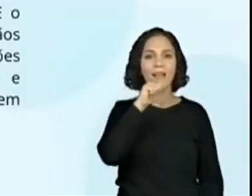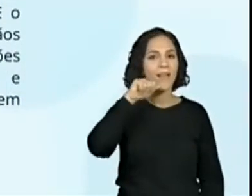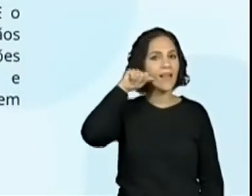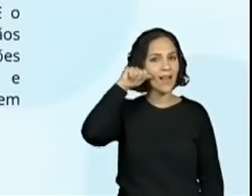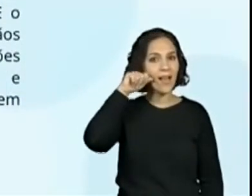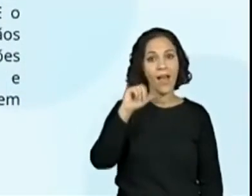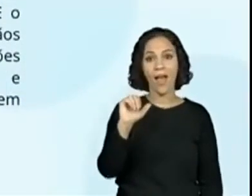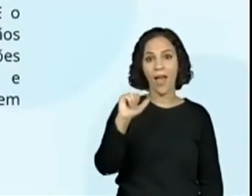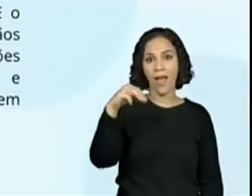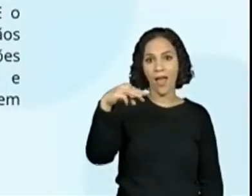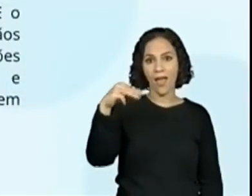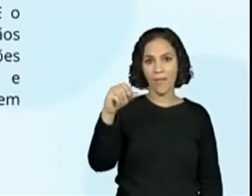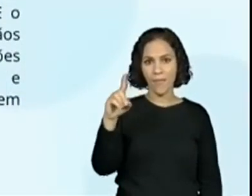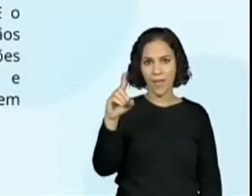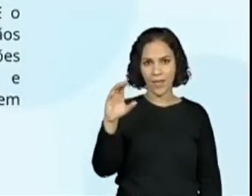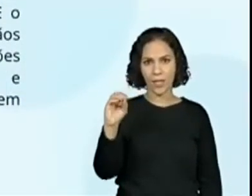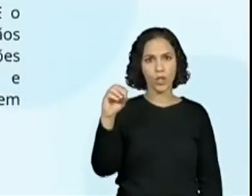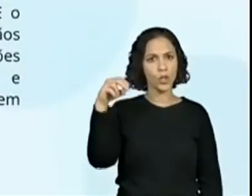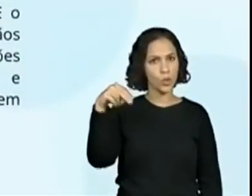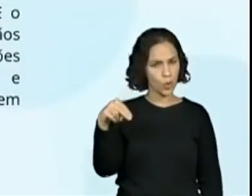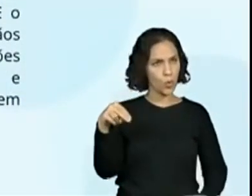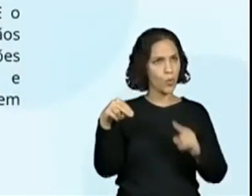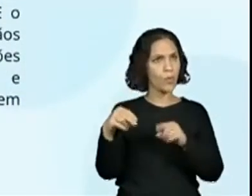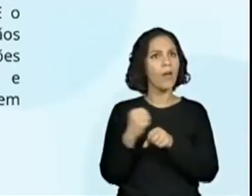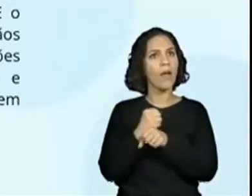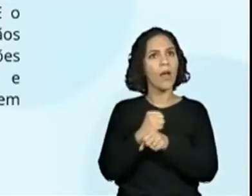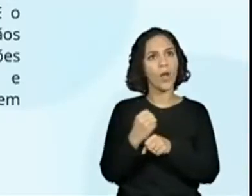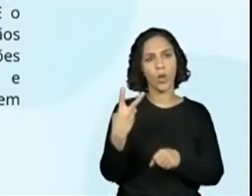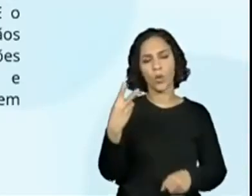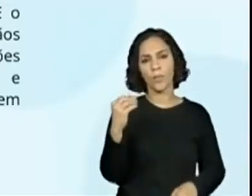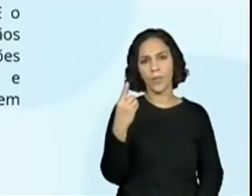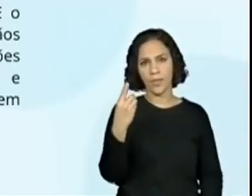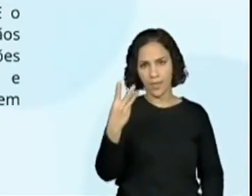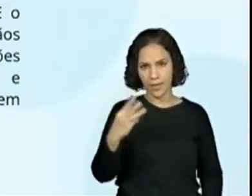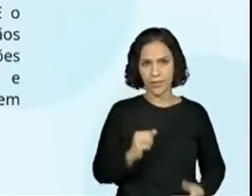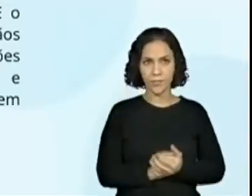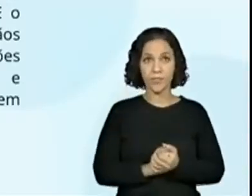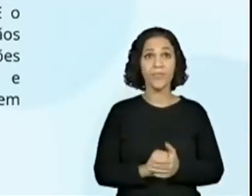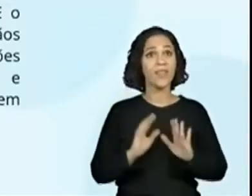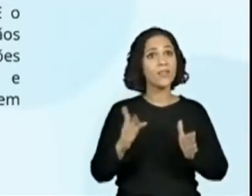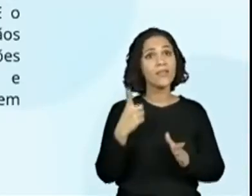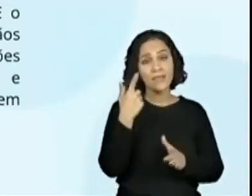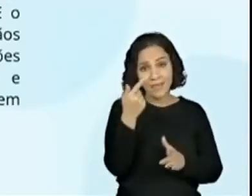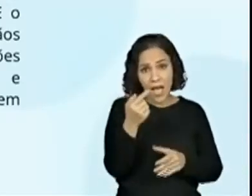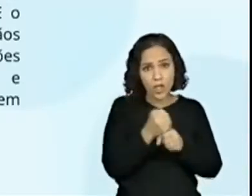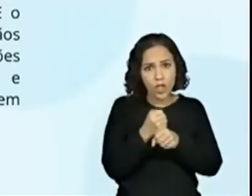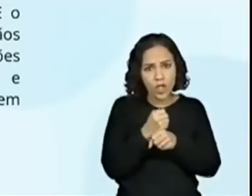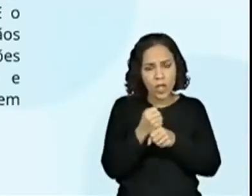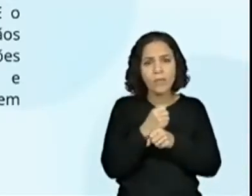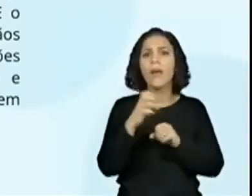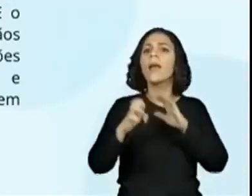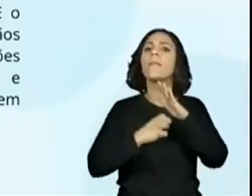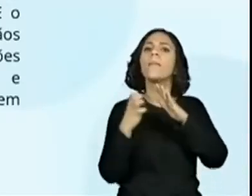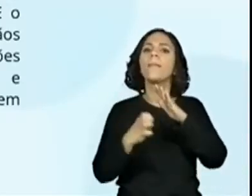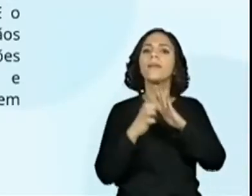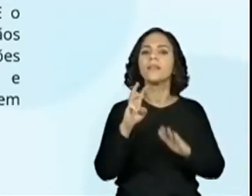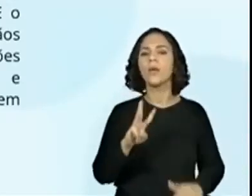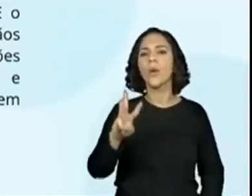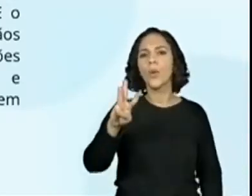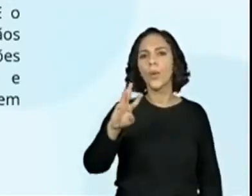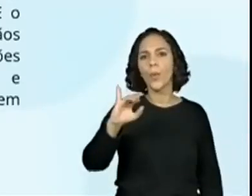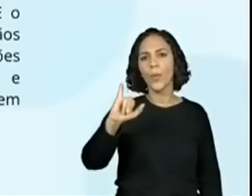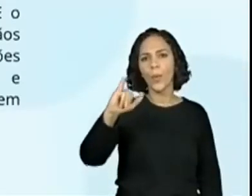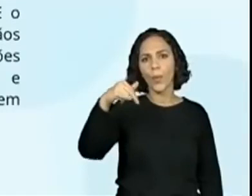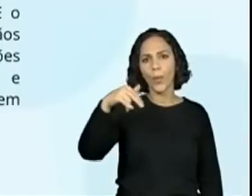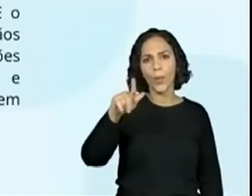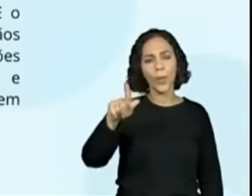em 2013. Nesses sete anos, a Wing tornou-se a primeira empresa de entrega por meio